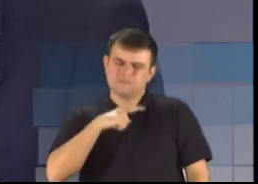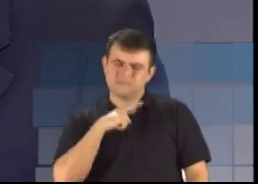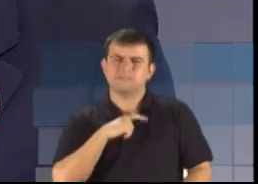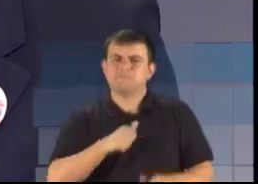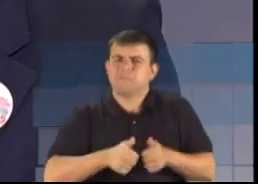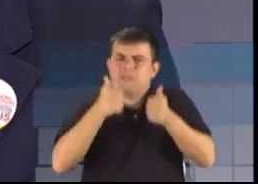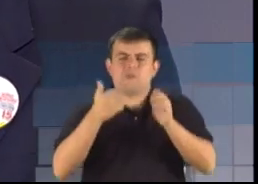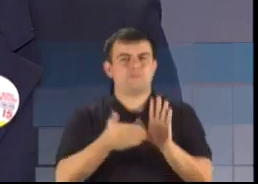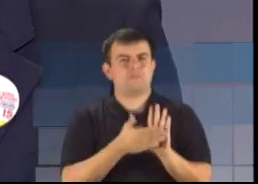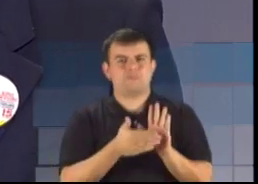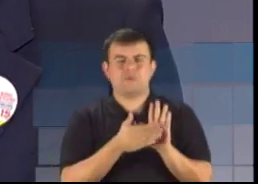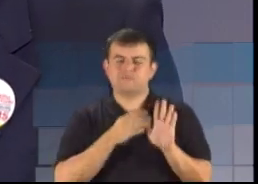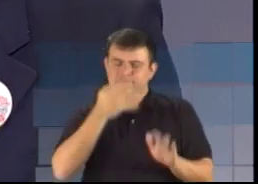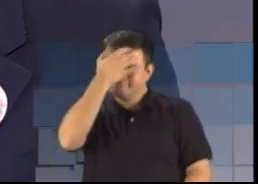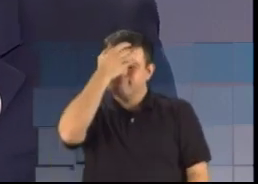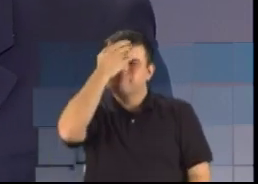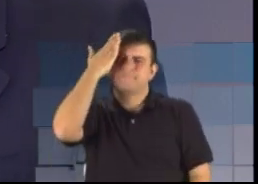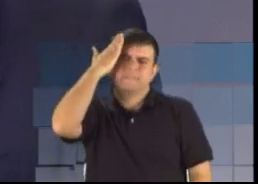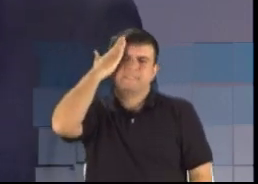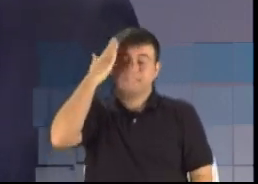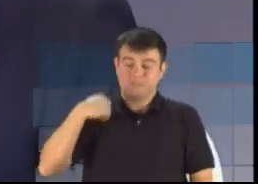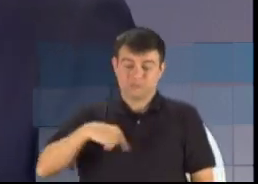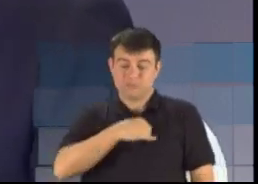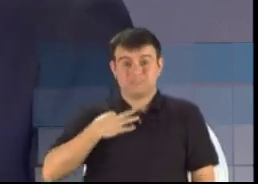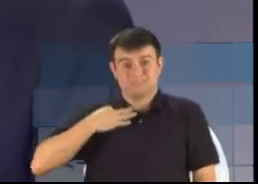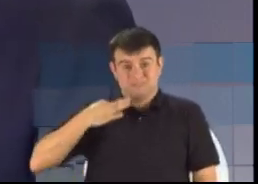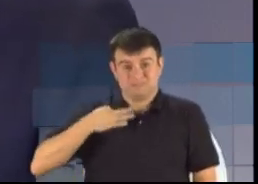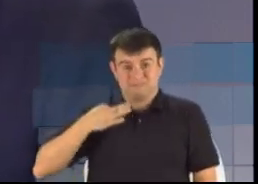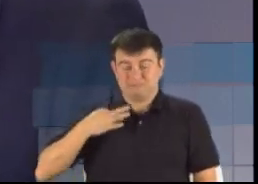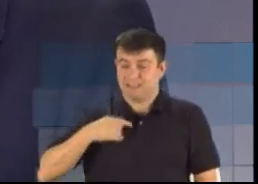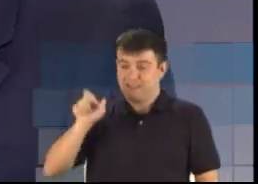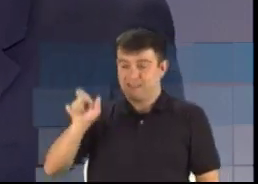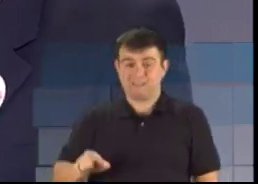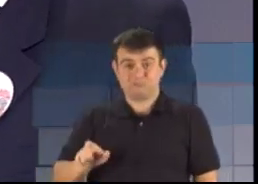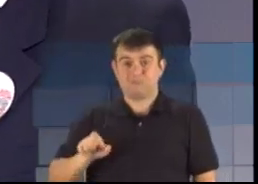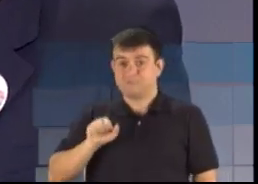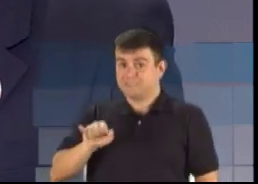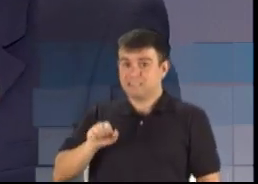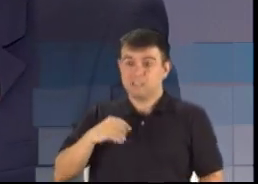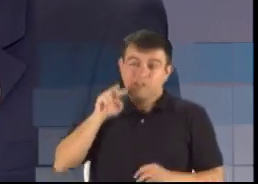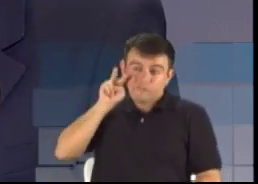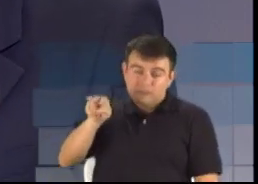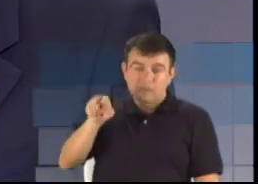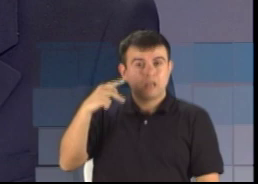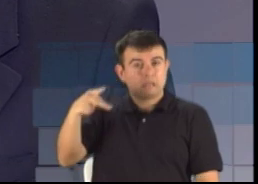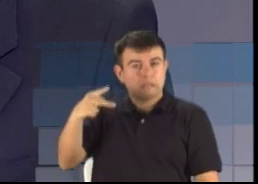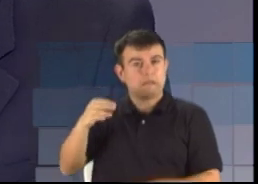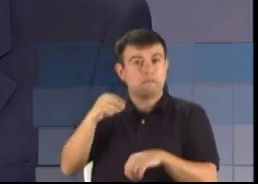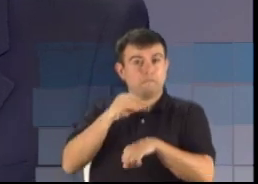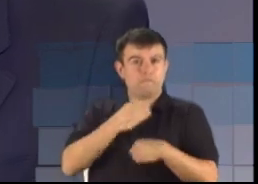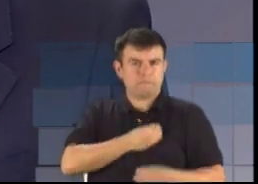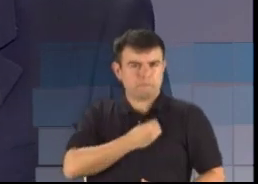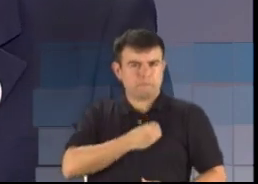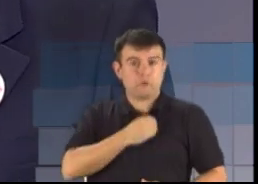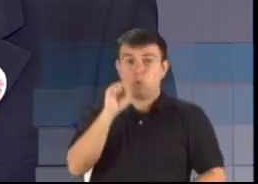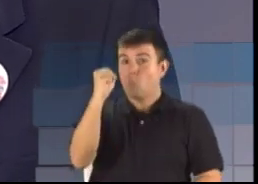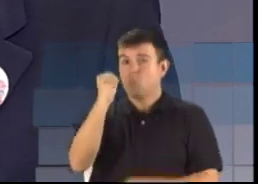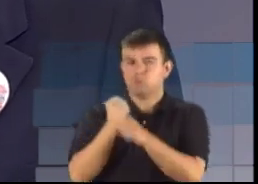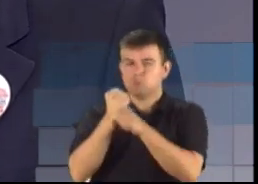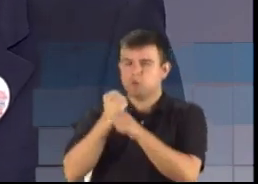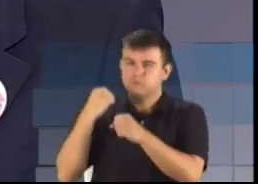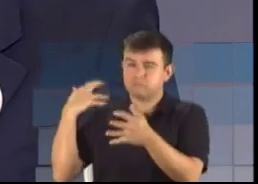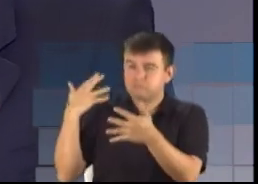consciência disso. Nós temos o nosso candidato que se olhar o que ele fez nesses oito anos como